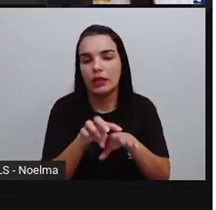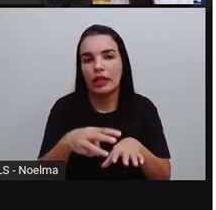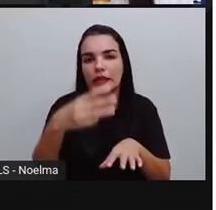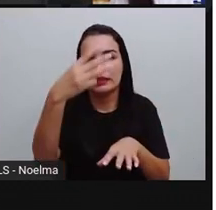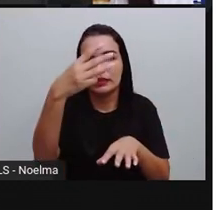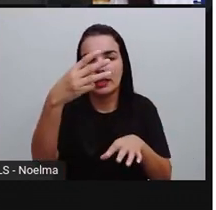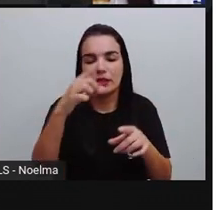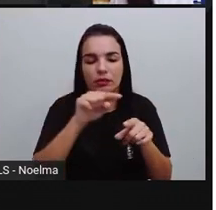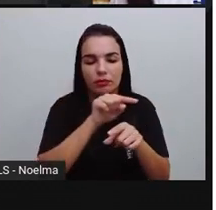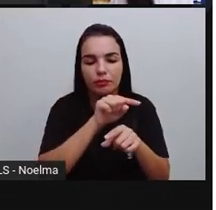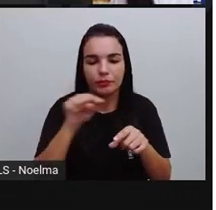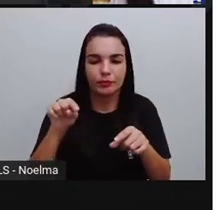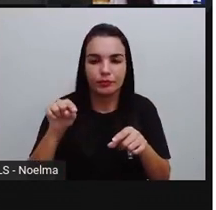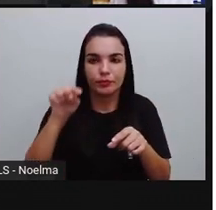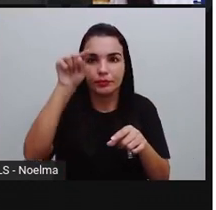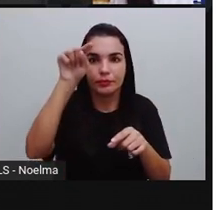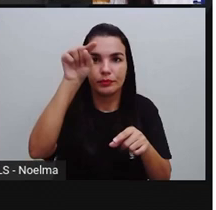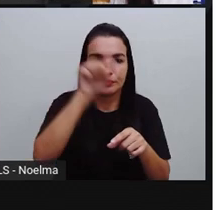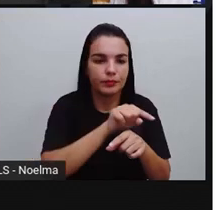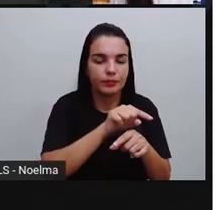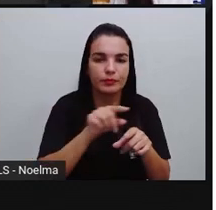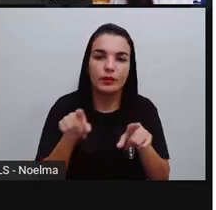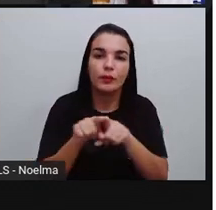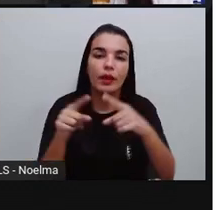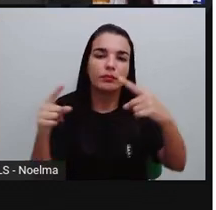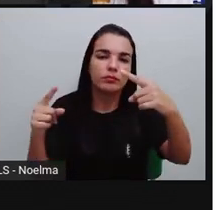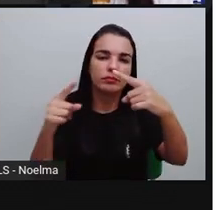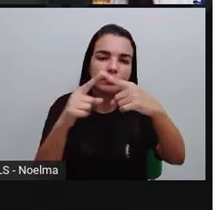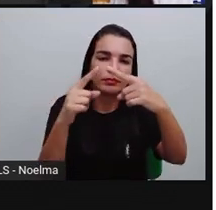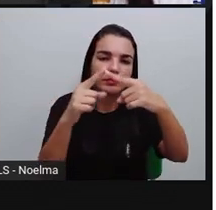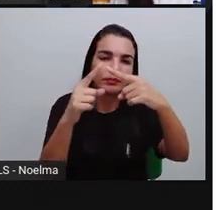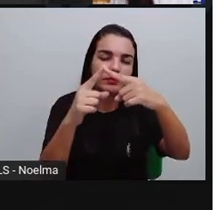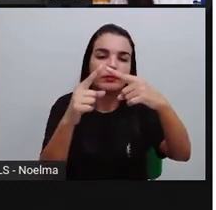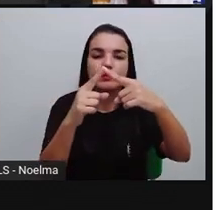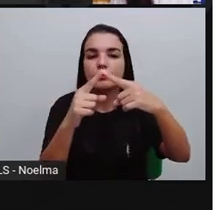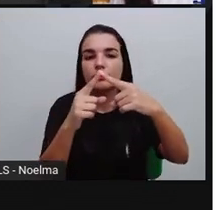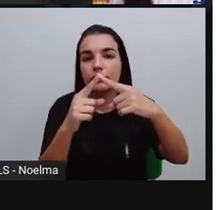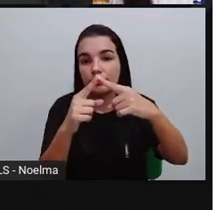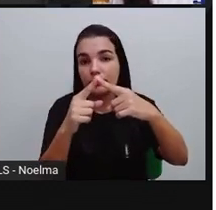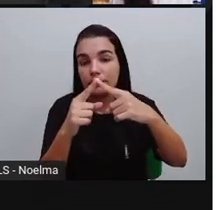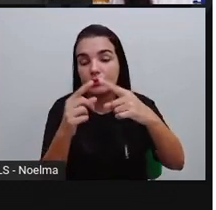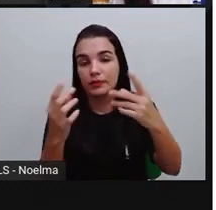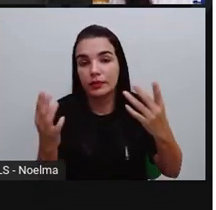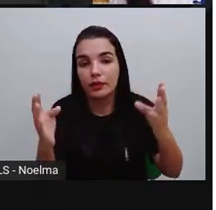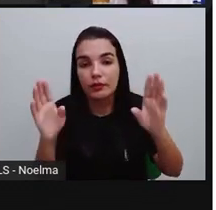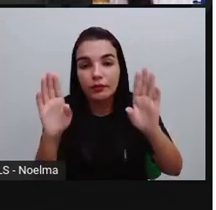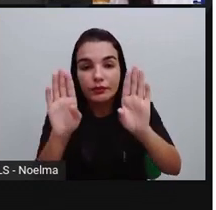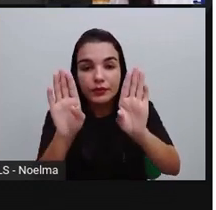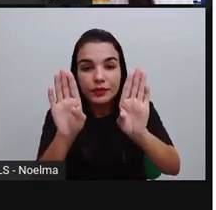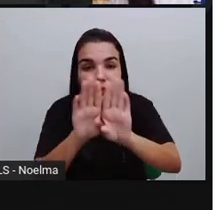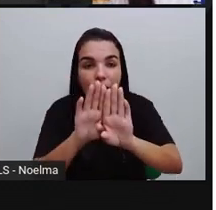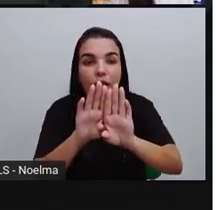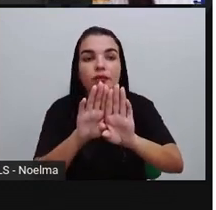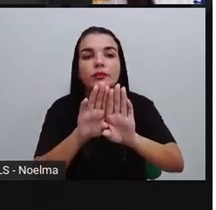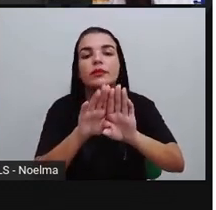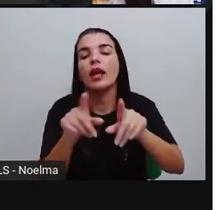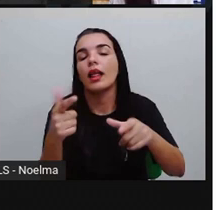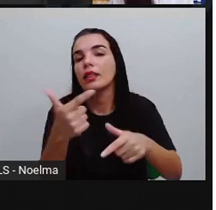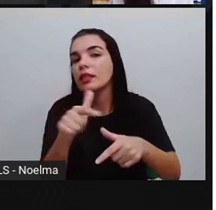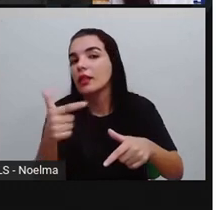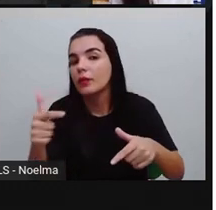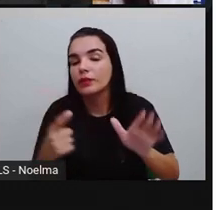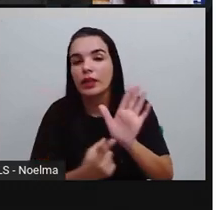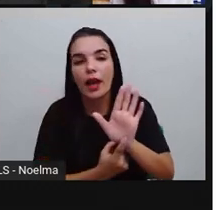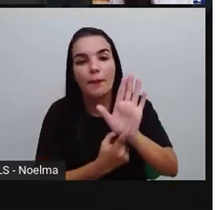neste caso esses segmentos de retas vão estar fechados, né? Ele não vai